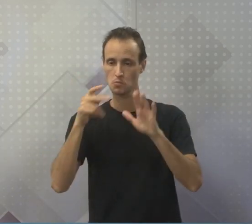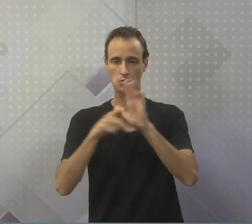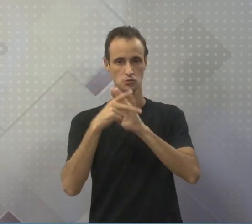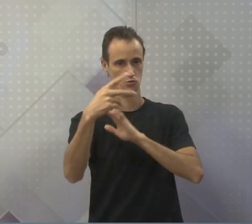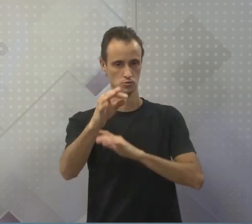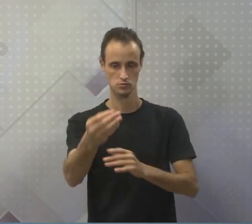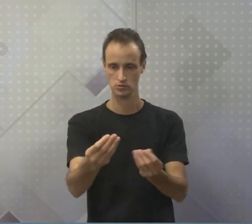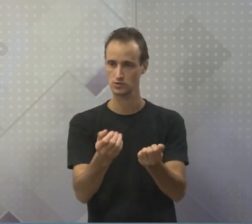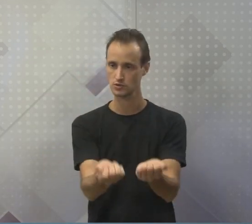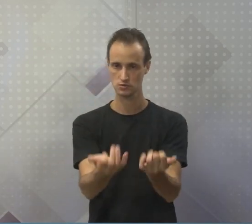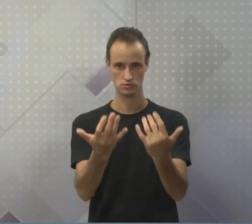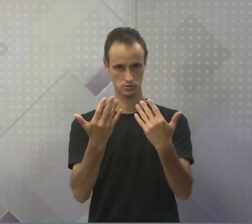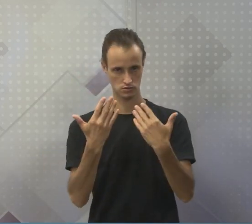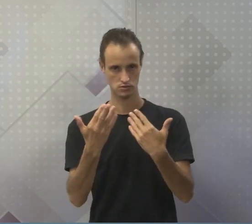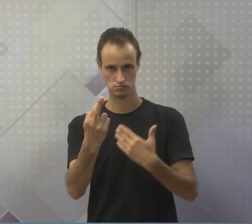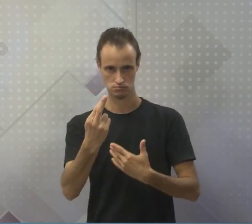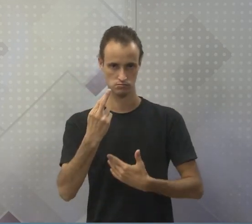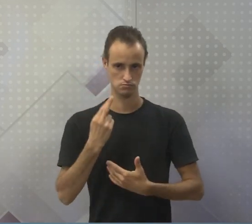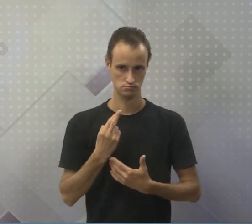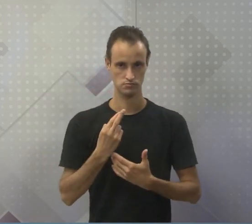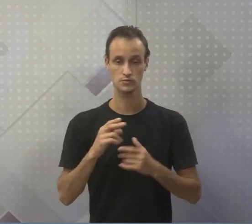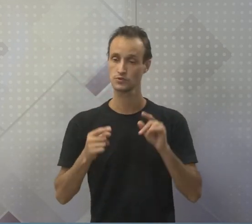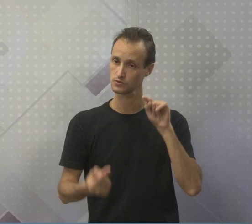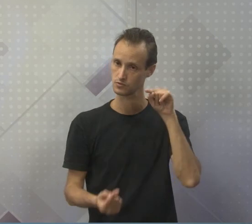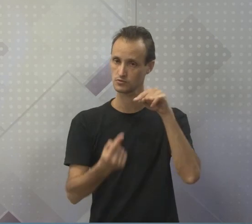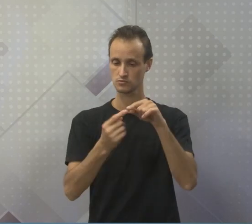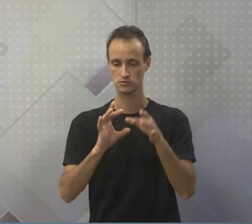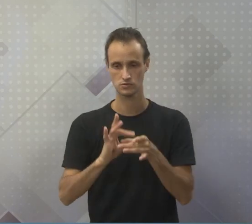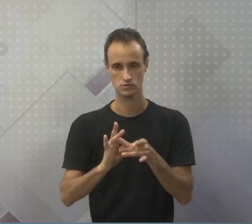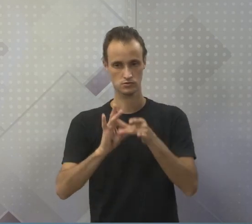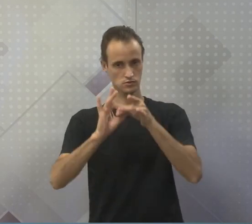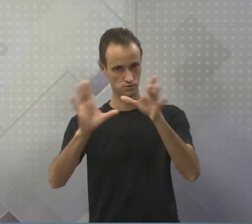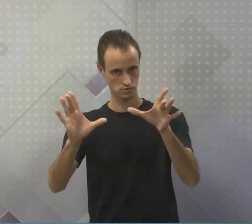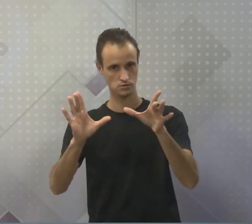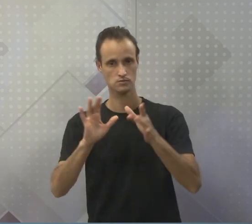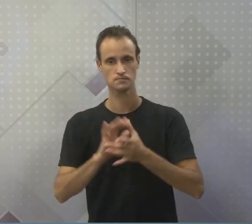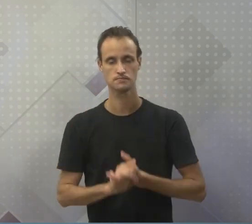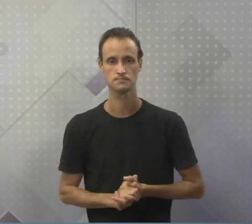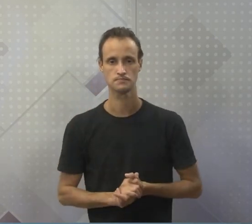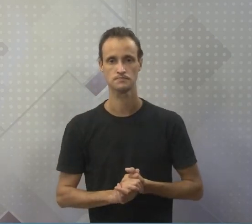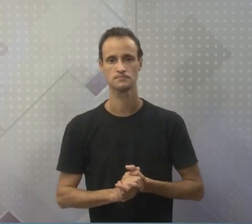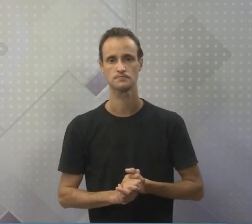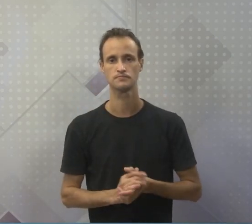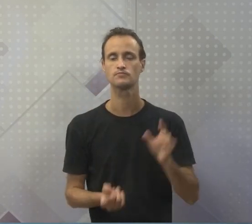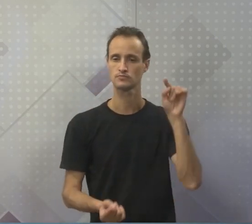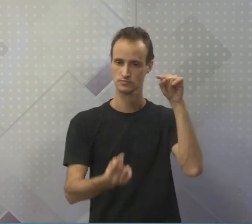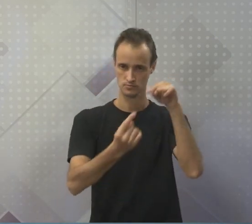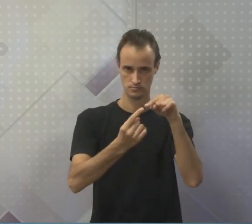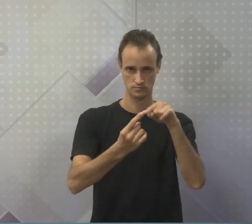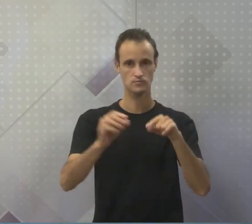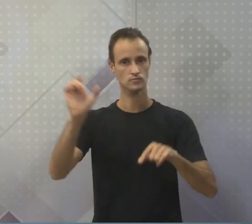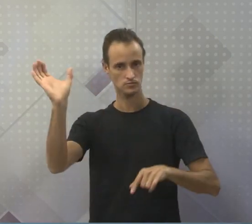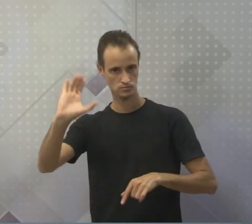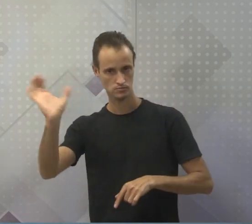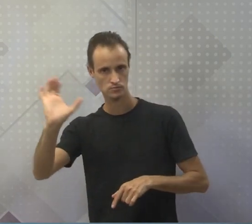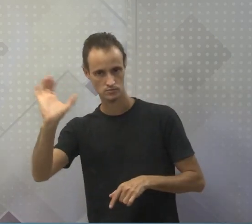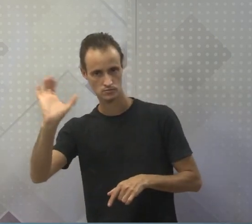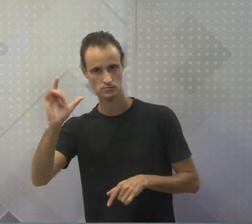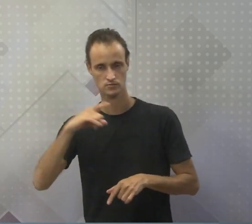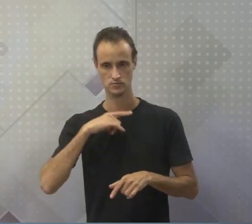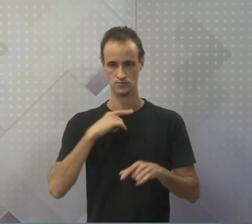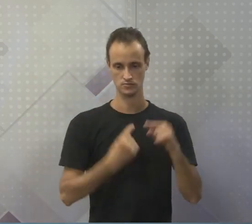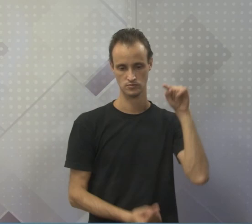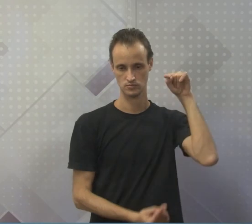Isso sim é um princípio democrático, isso sim é um princípio de um cientista que tem